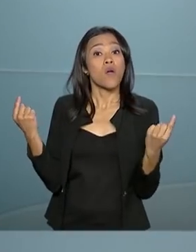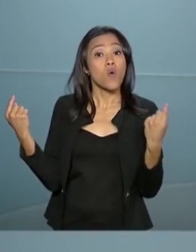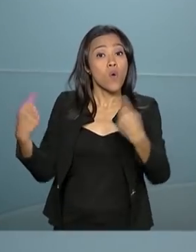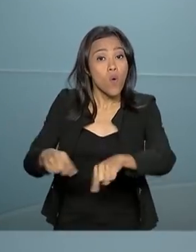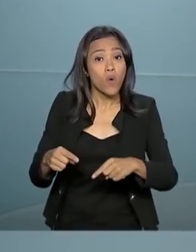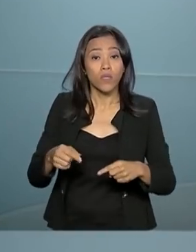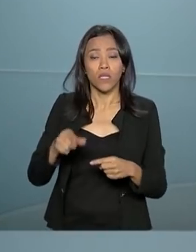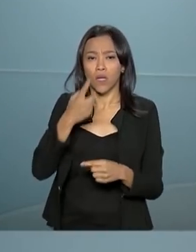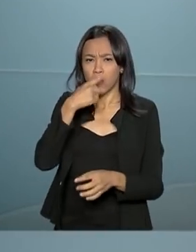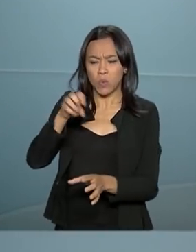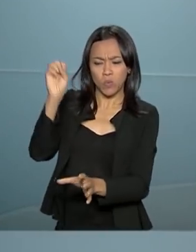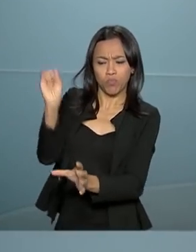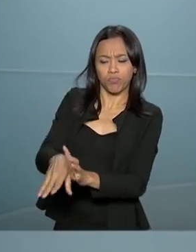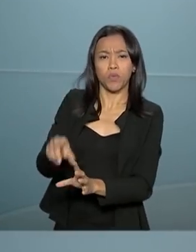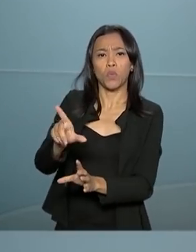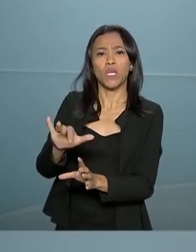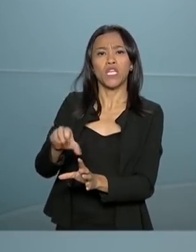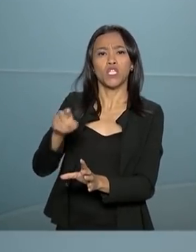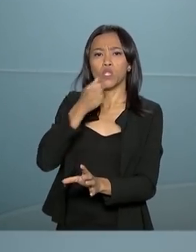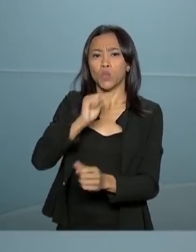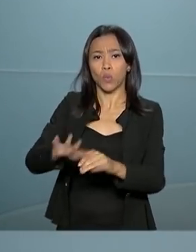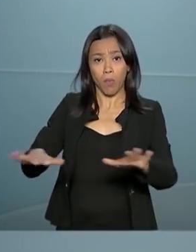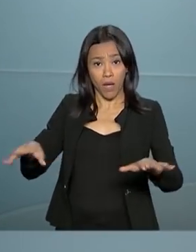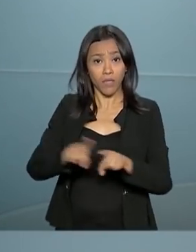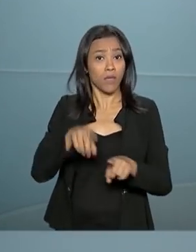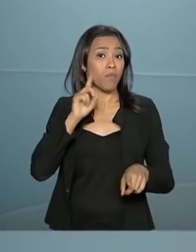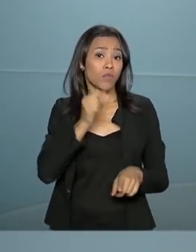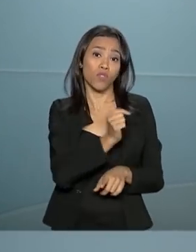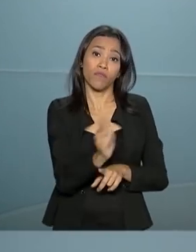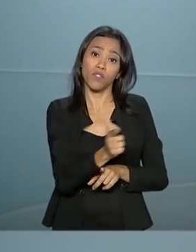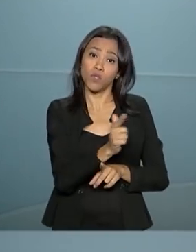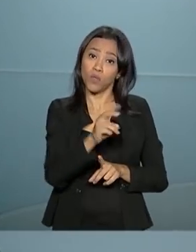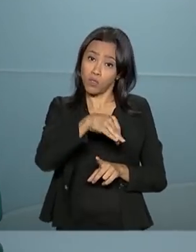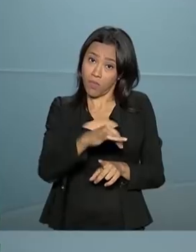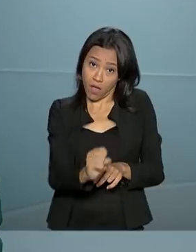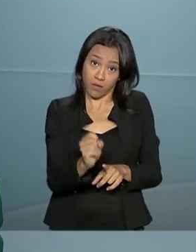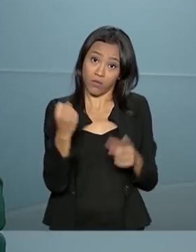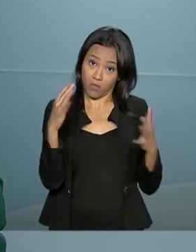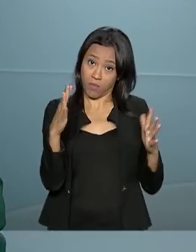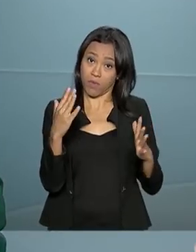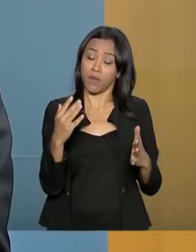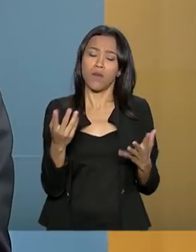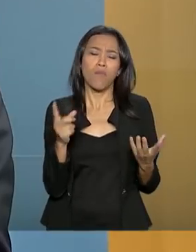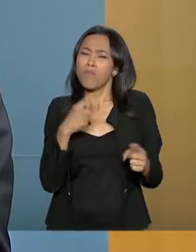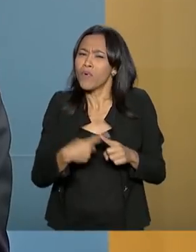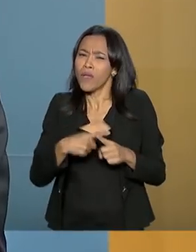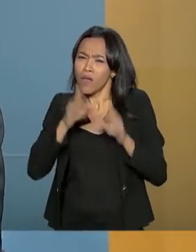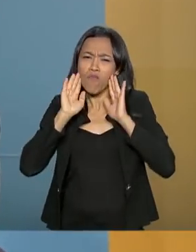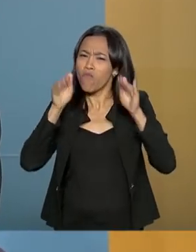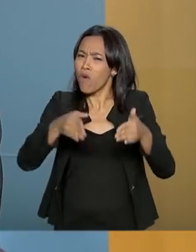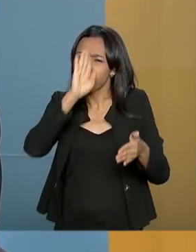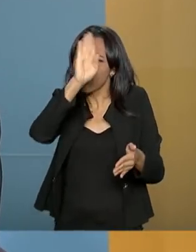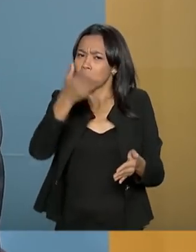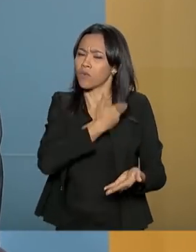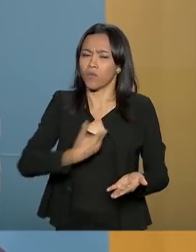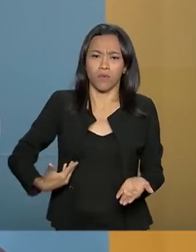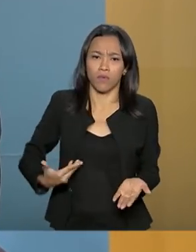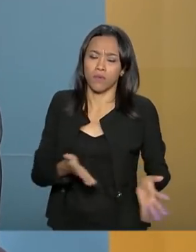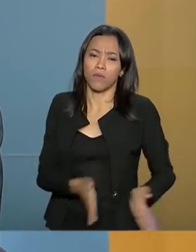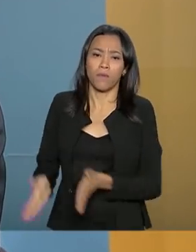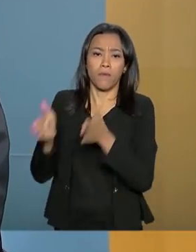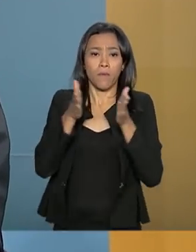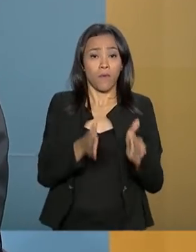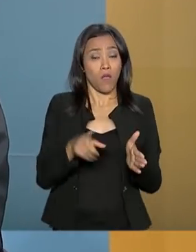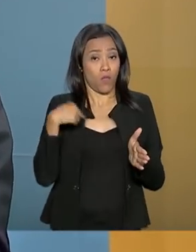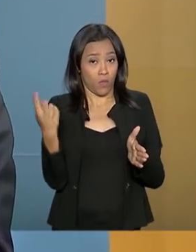Mundial da Água, comemorado em 22 de março. Por que essa ação é uma prioridade do governo? Nós, em primeiro lugar, colocamos